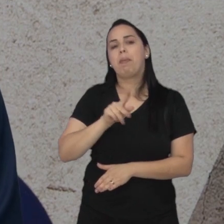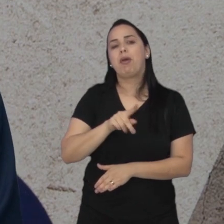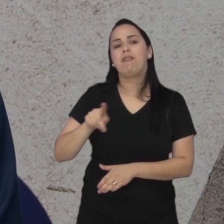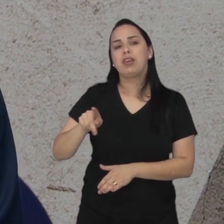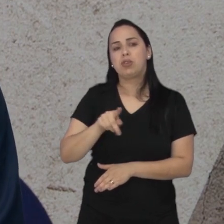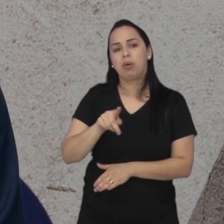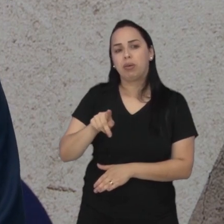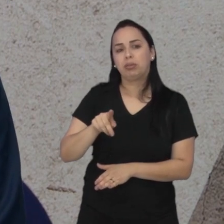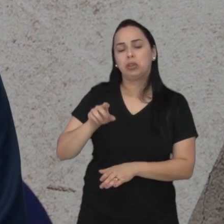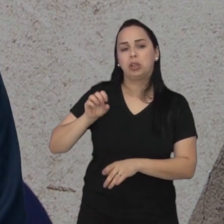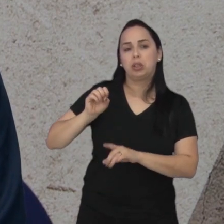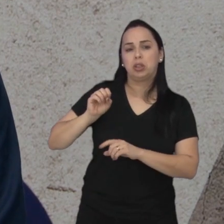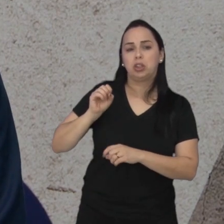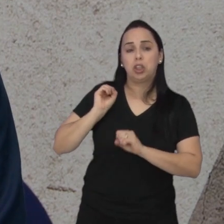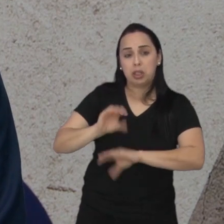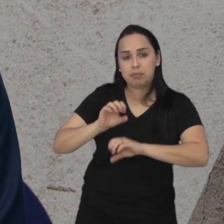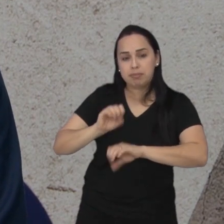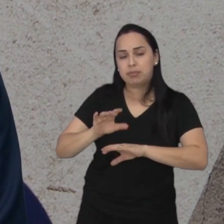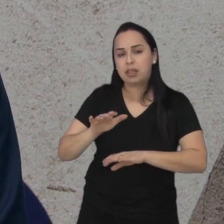como que ele vai atuar?